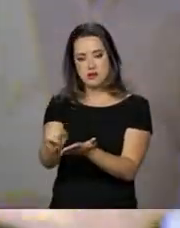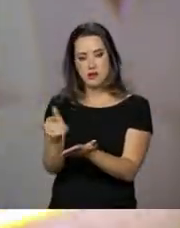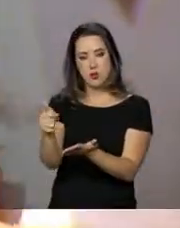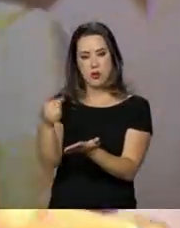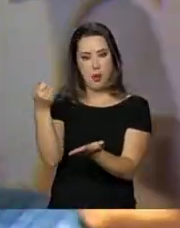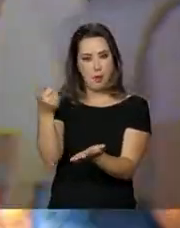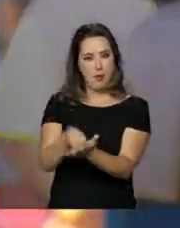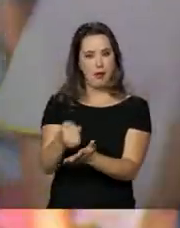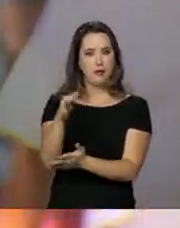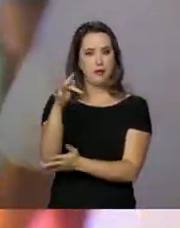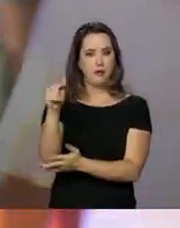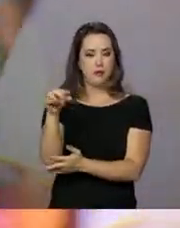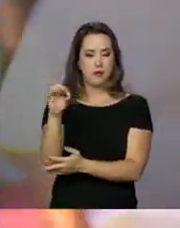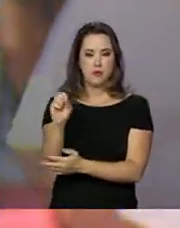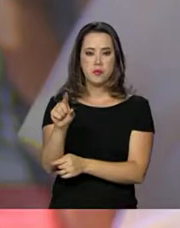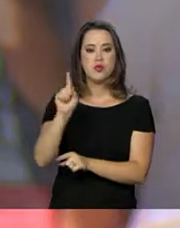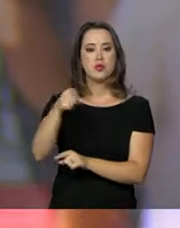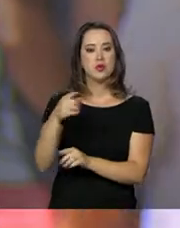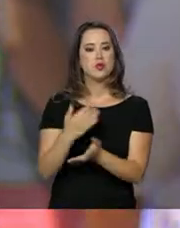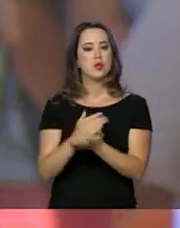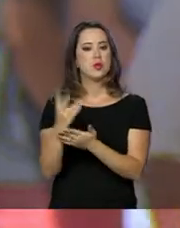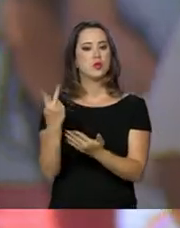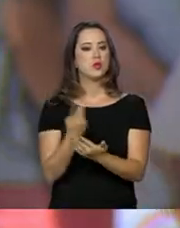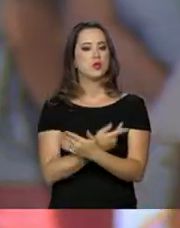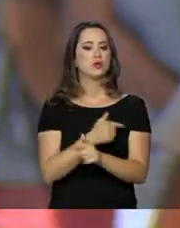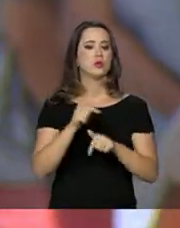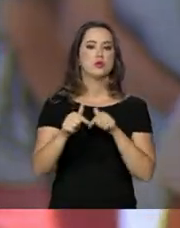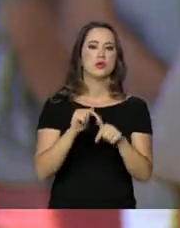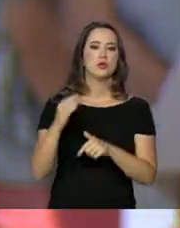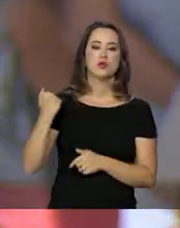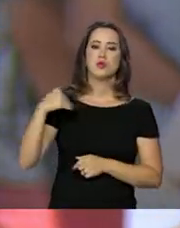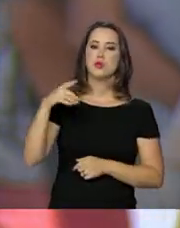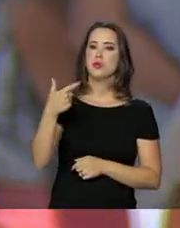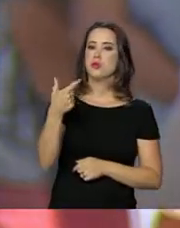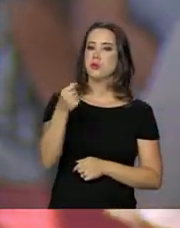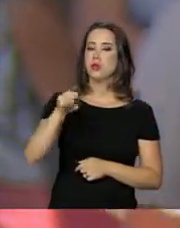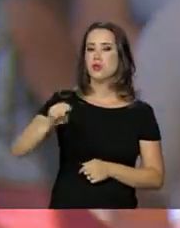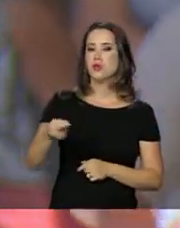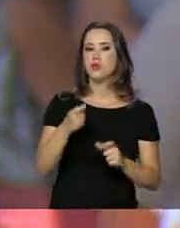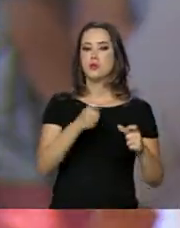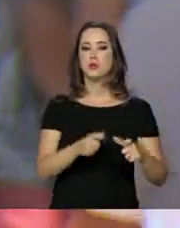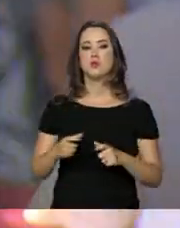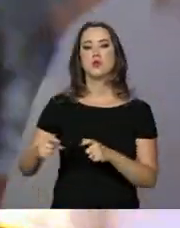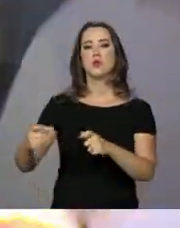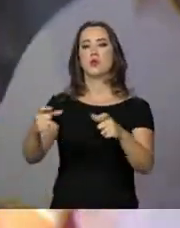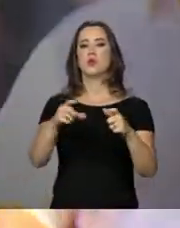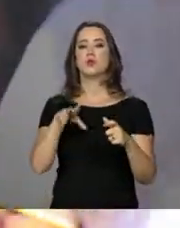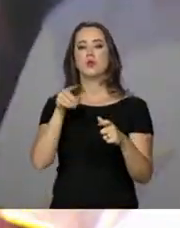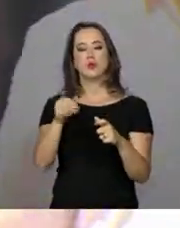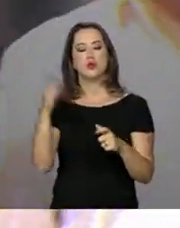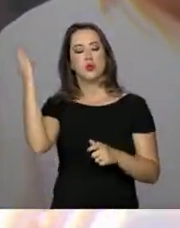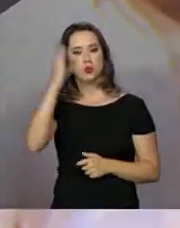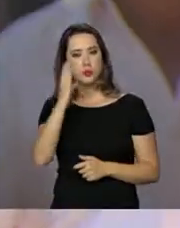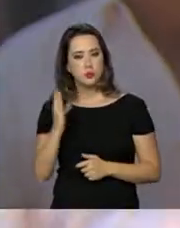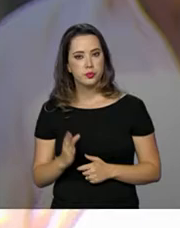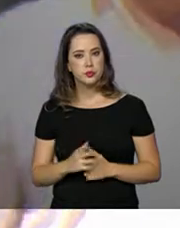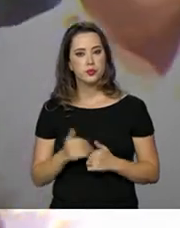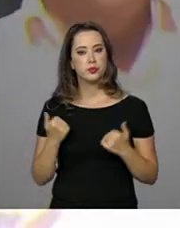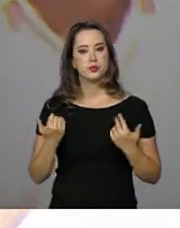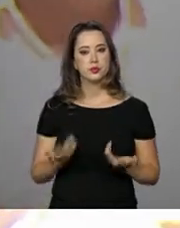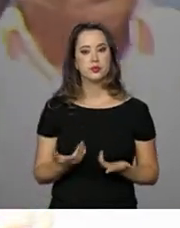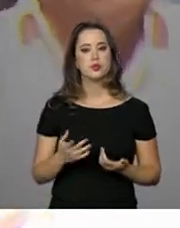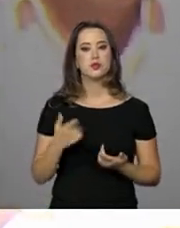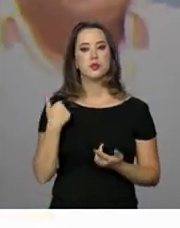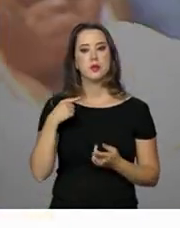primeiro semestre deste ano, foram realizadas ações em mais de 20 mil estabelecimentos de todos os estados brasileiros